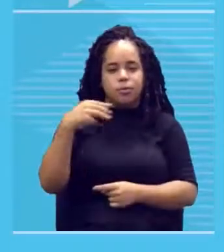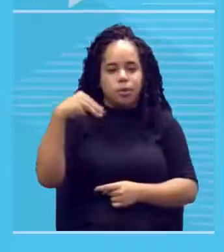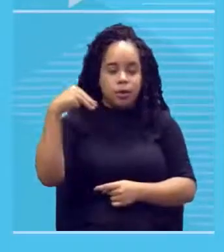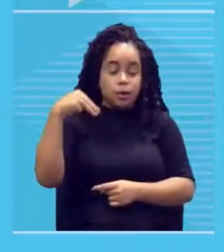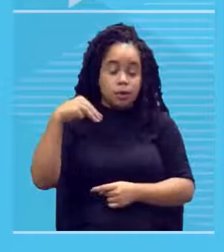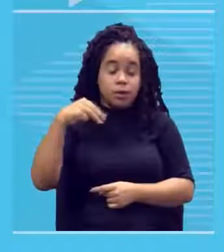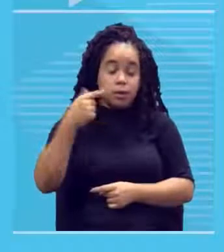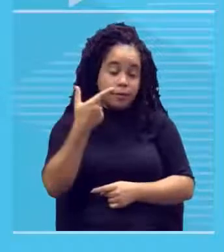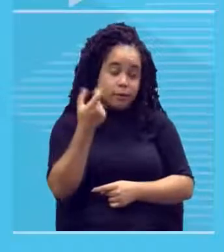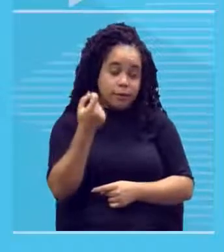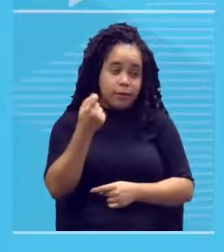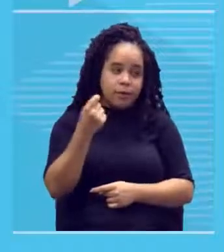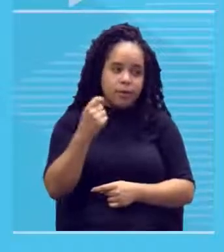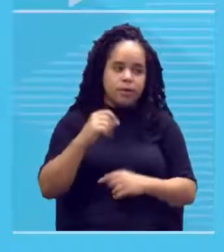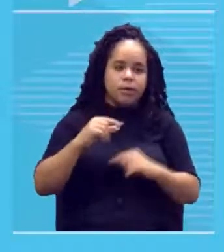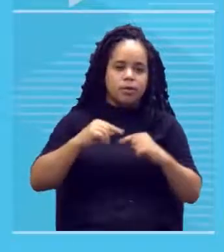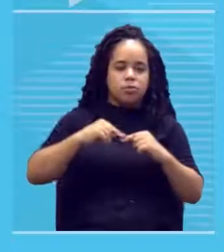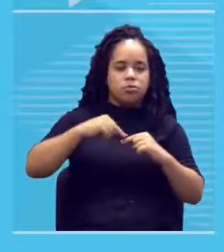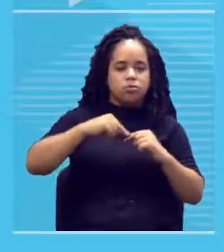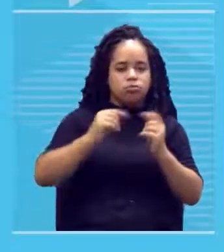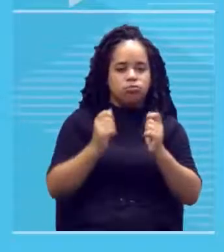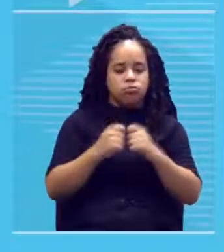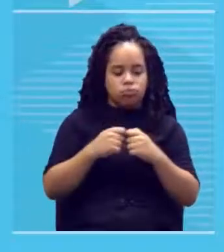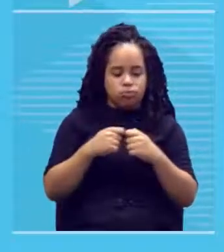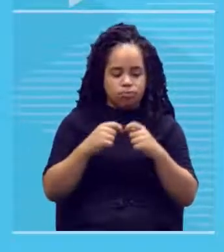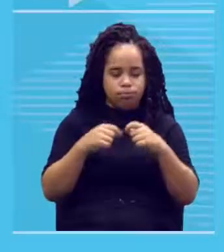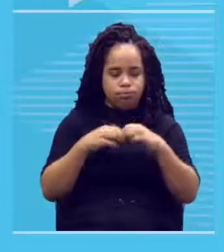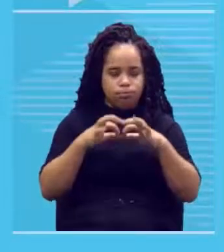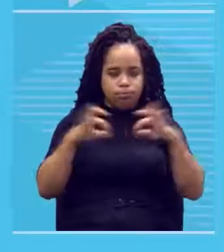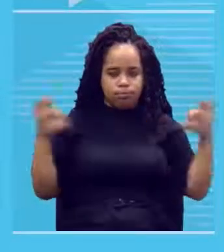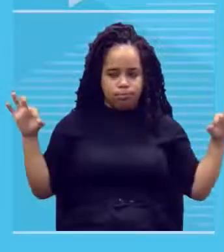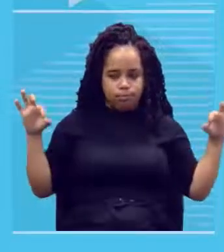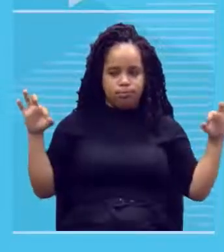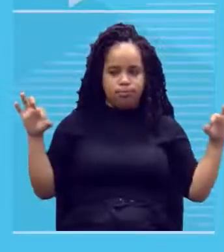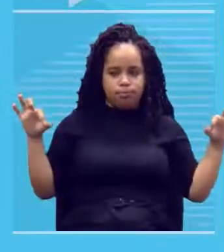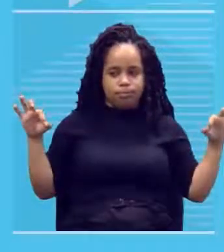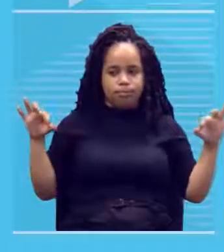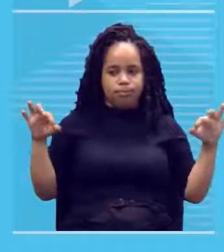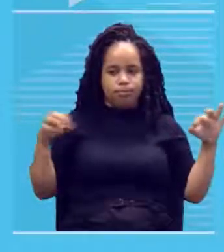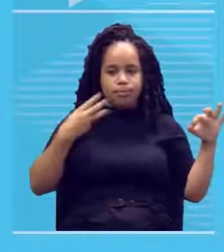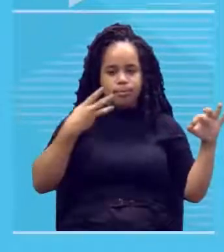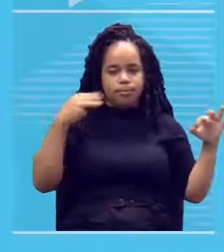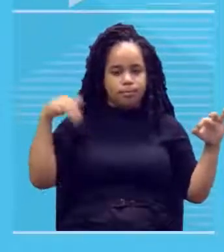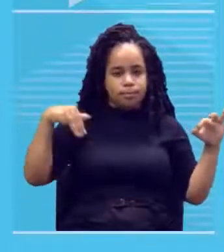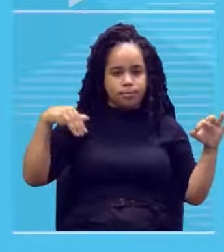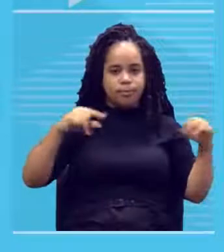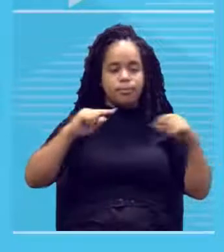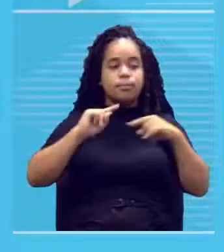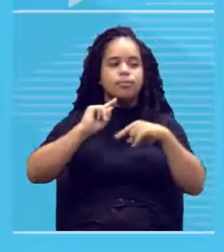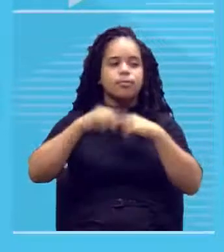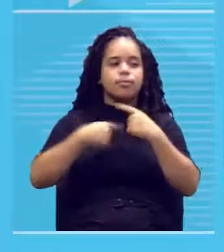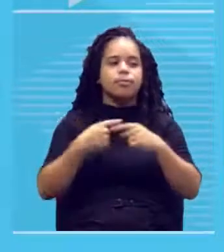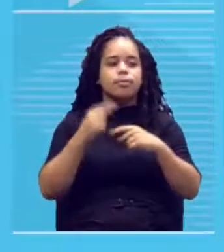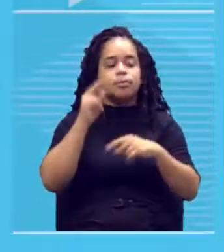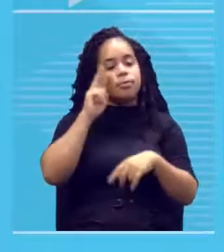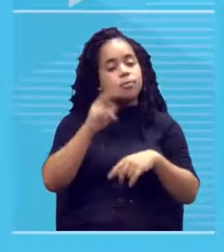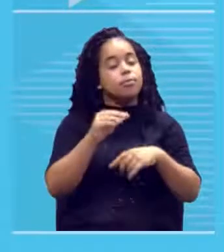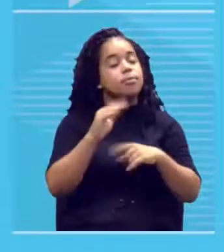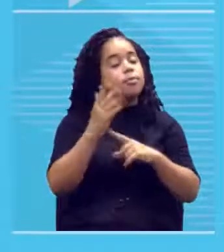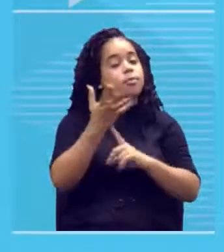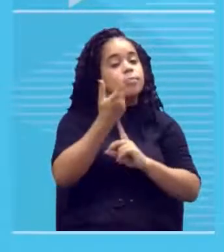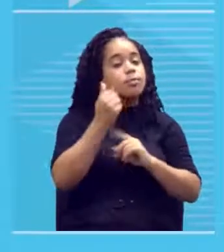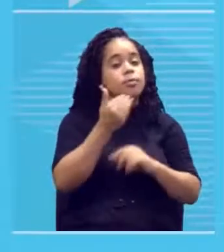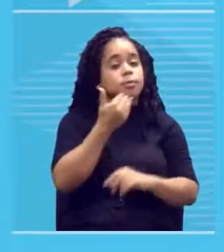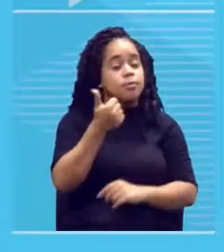por 3m de largura pintada em tinta óleo e de repente você vê o artista está pedindo